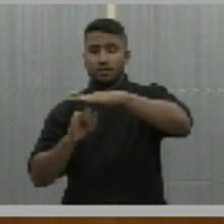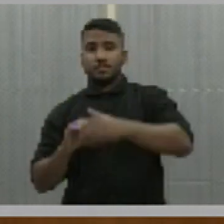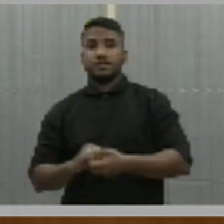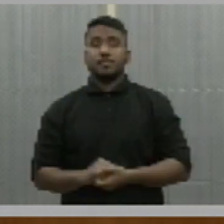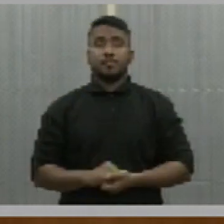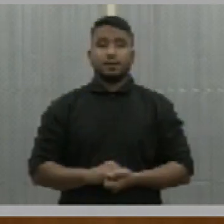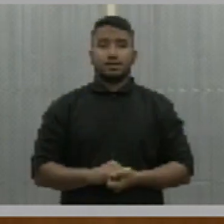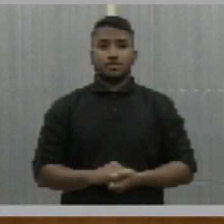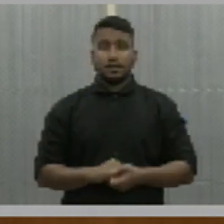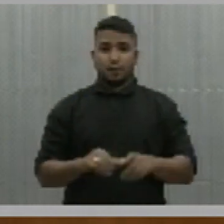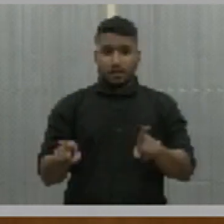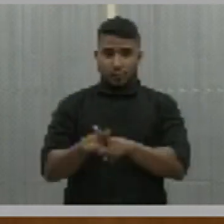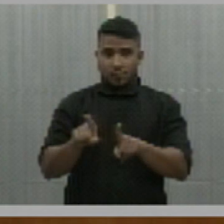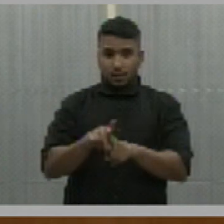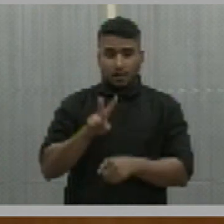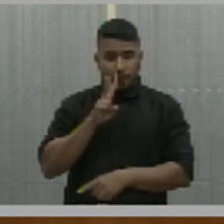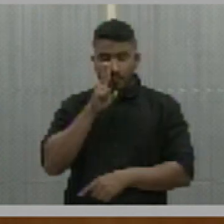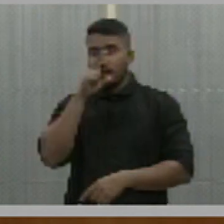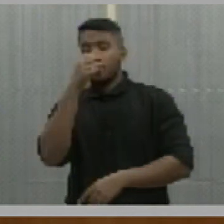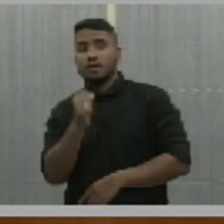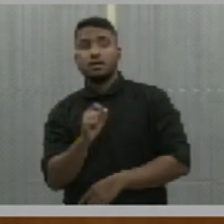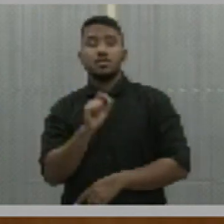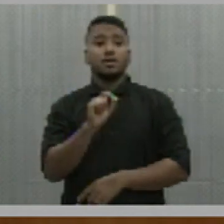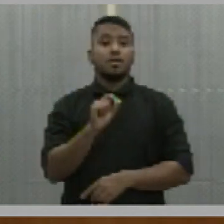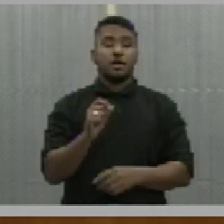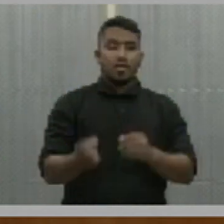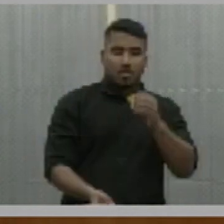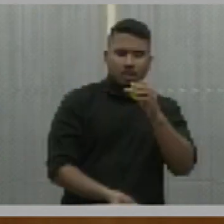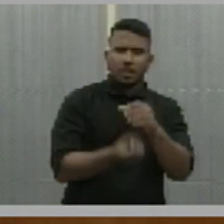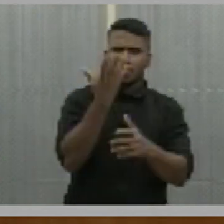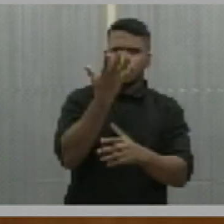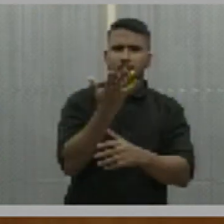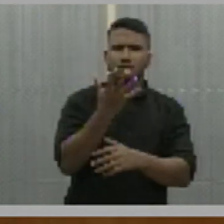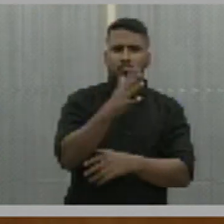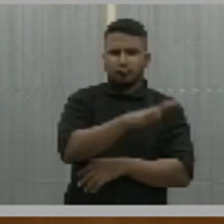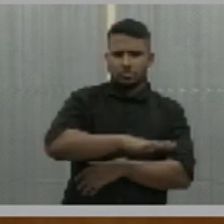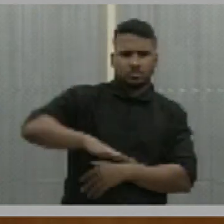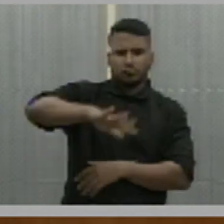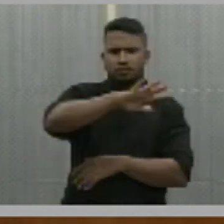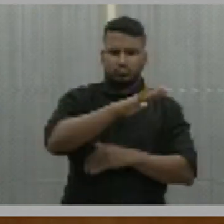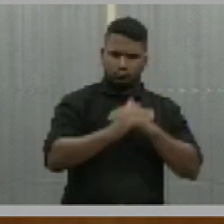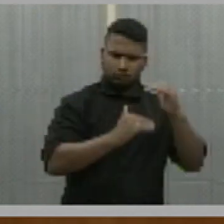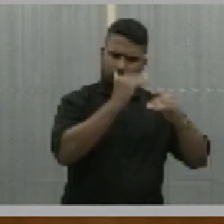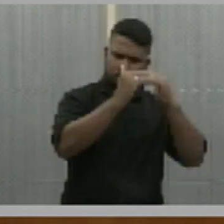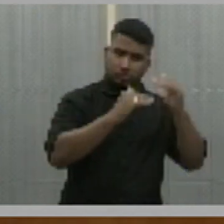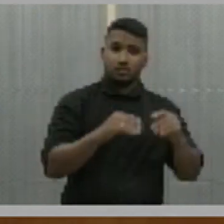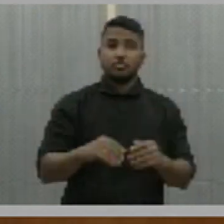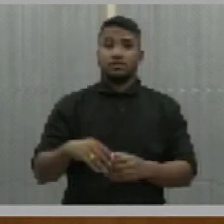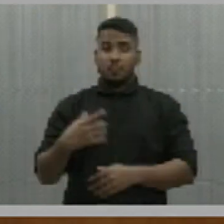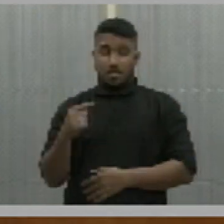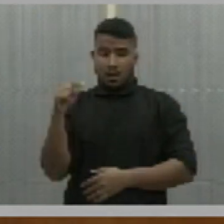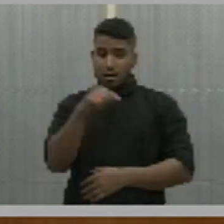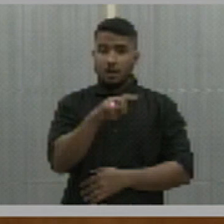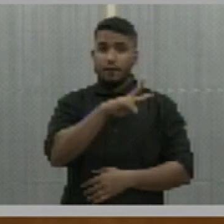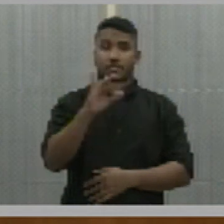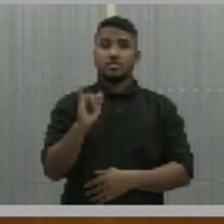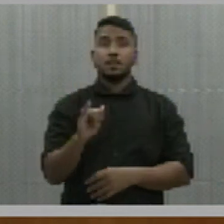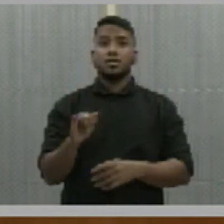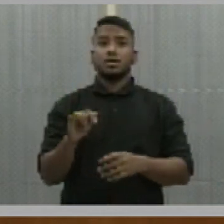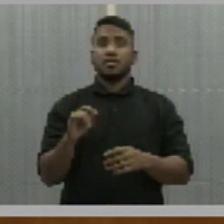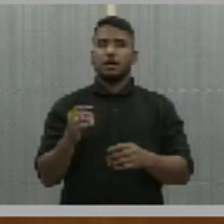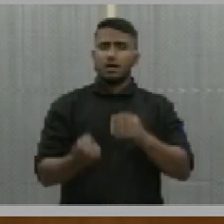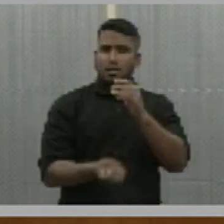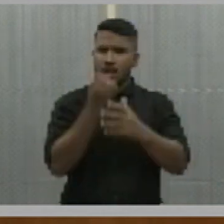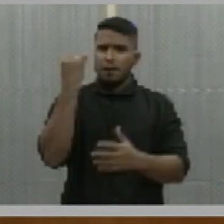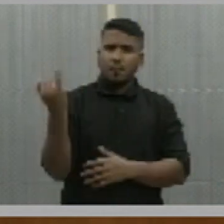também fortalecer a capacidade produtiva daquele espaço. Então, ali serão produzidos importantes